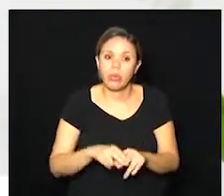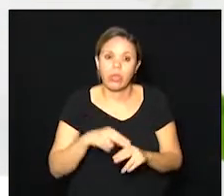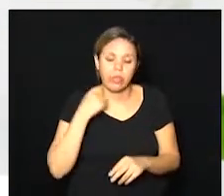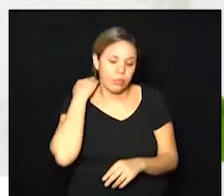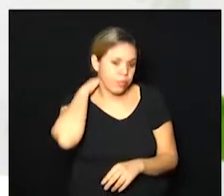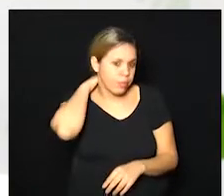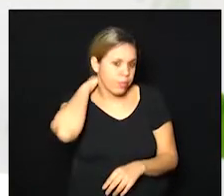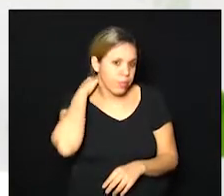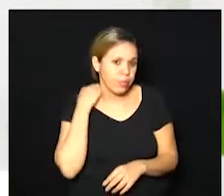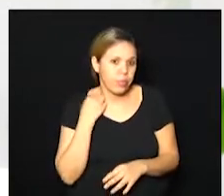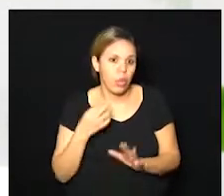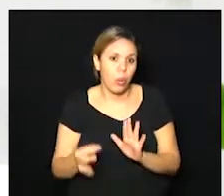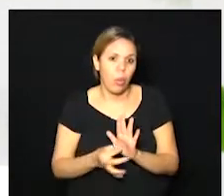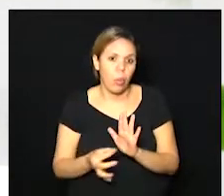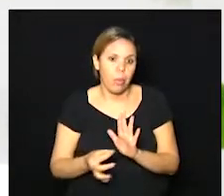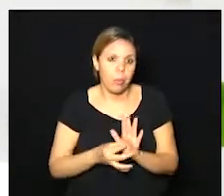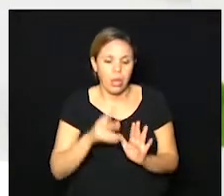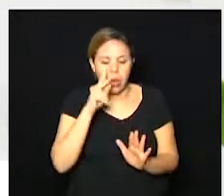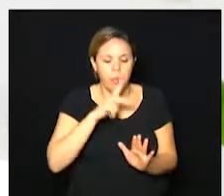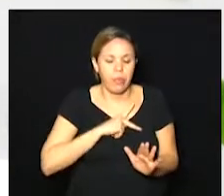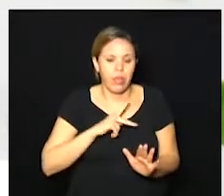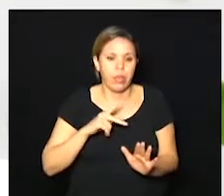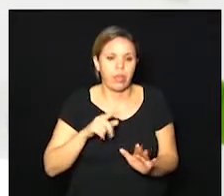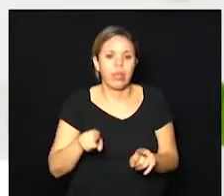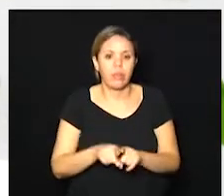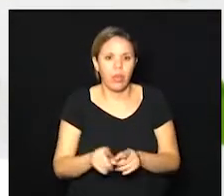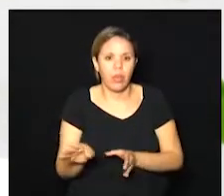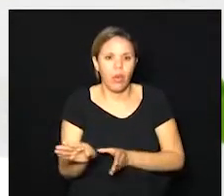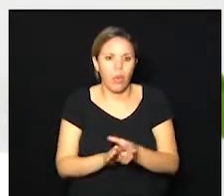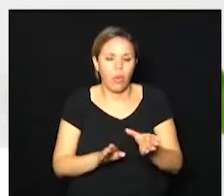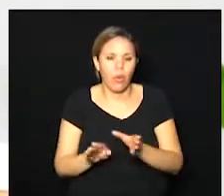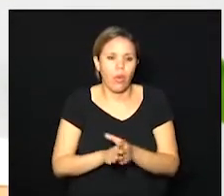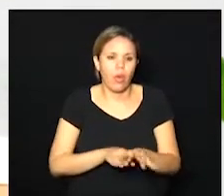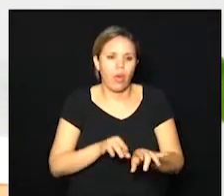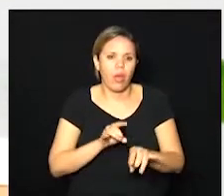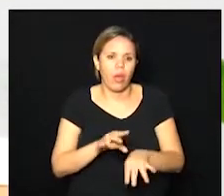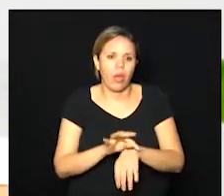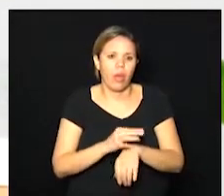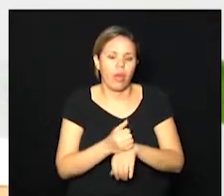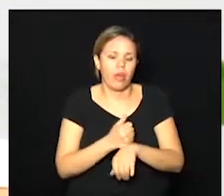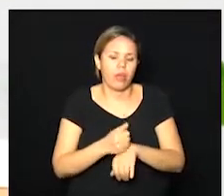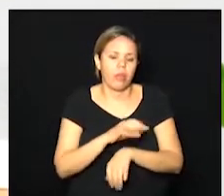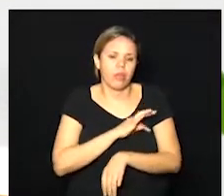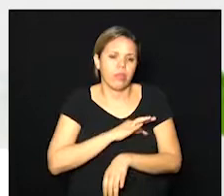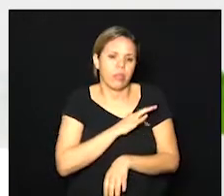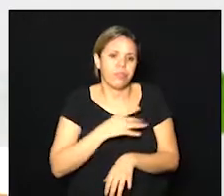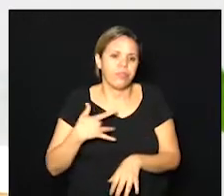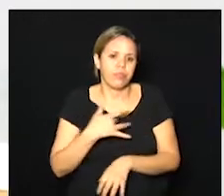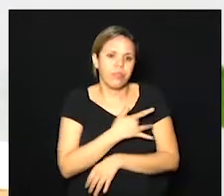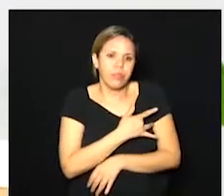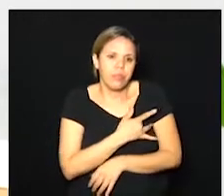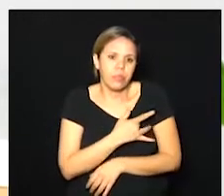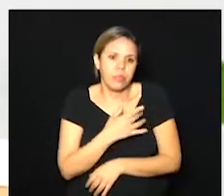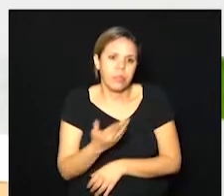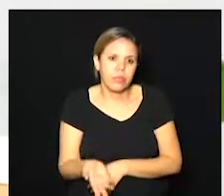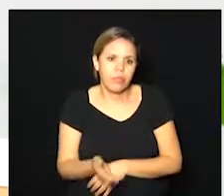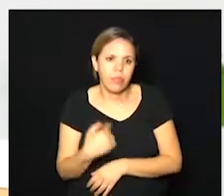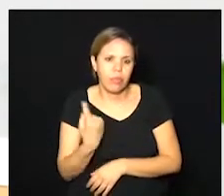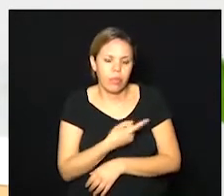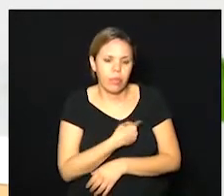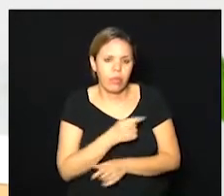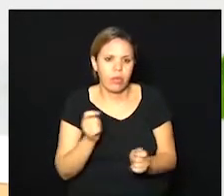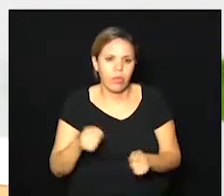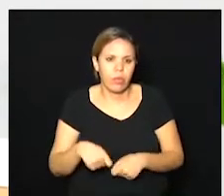de opinião, minha, mas por orientação técnica e da saúde, para que assim nós